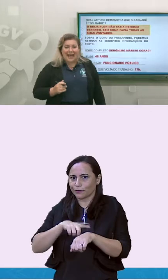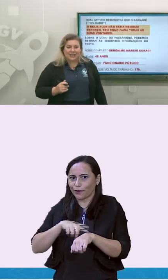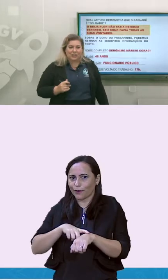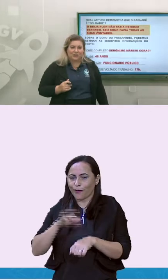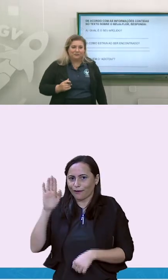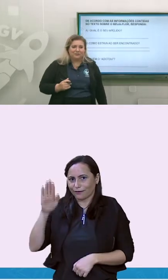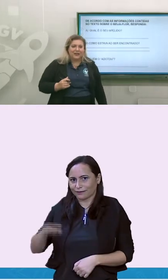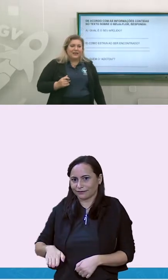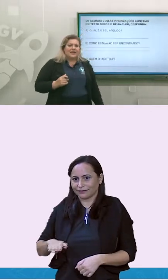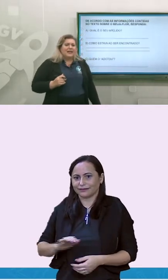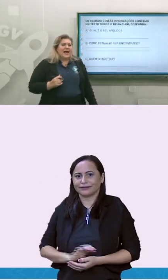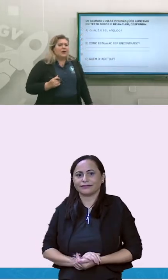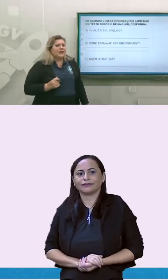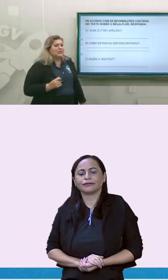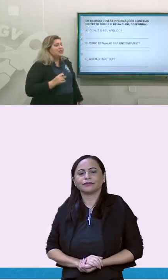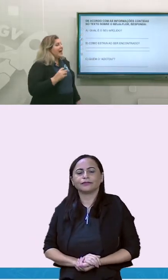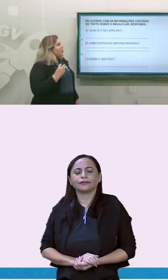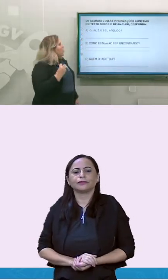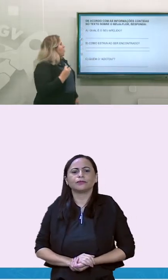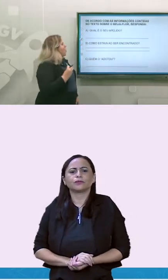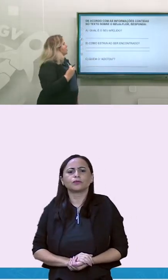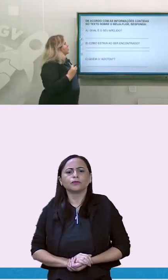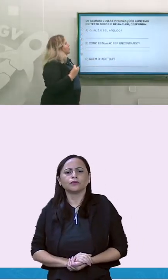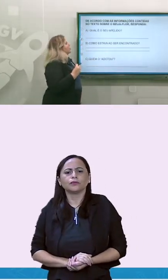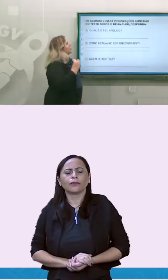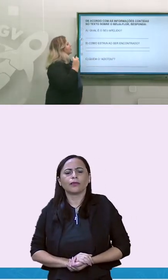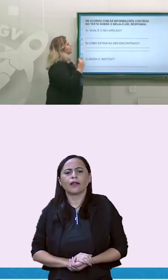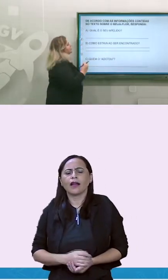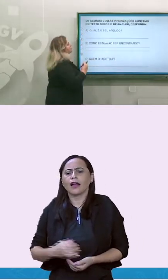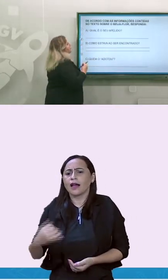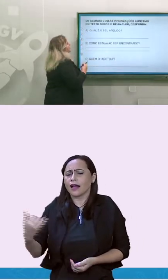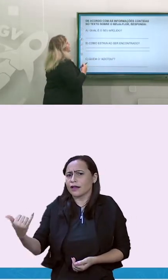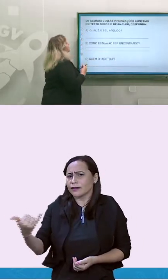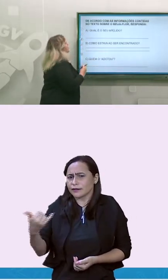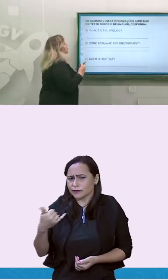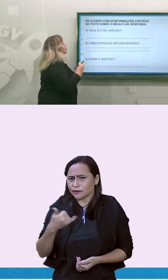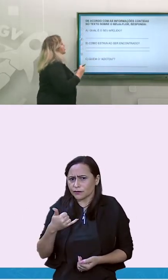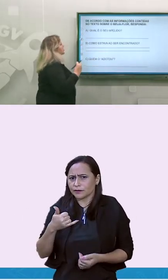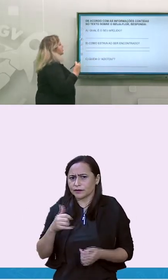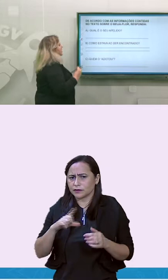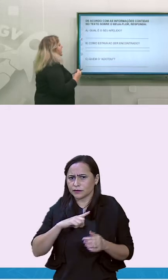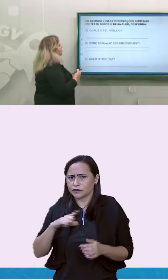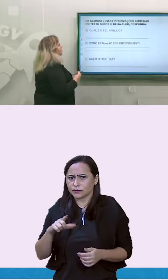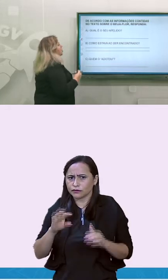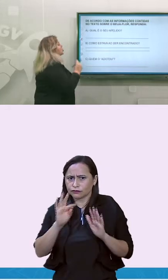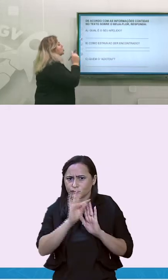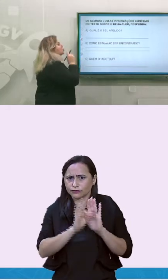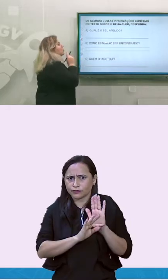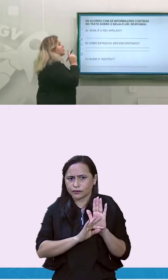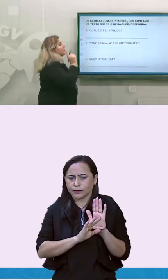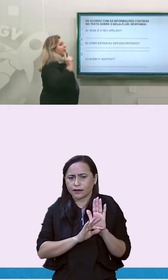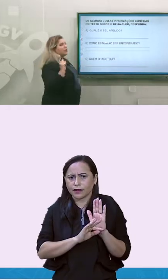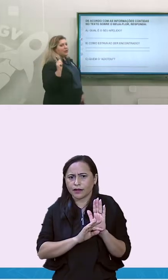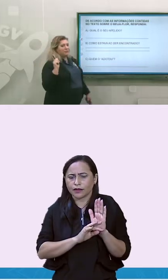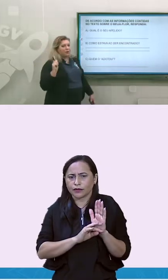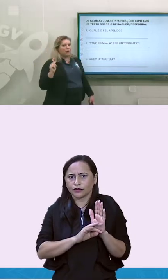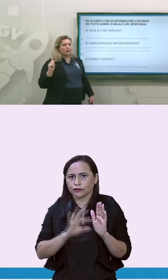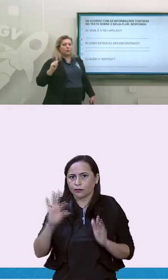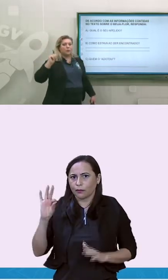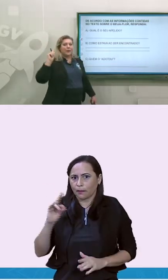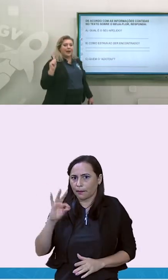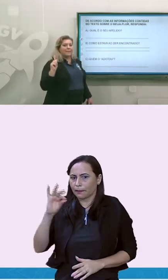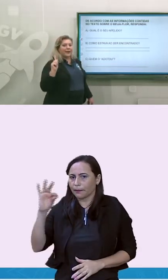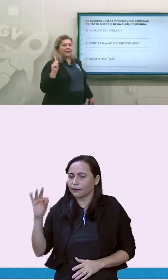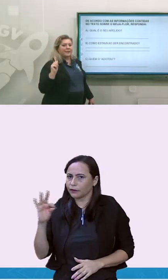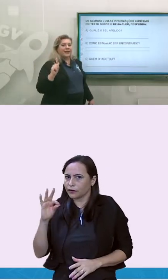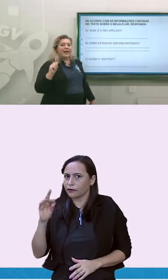tarde. Agora, de acordo com as informações contidas no texto, sobre o Beija-Flu agora,